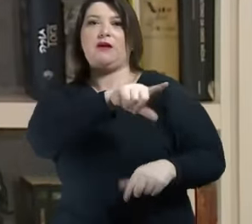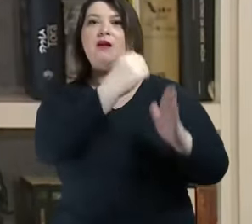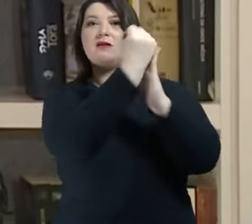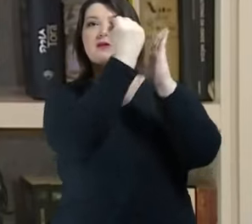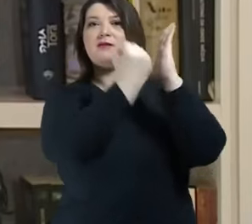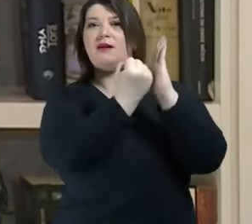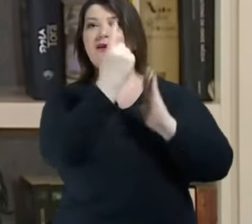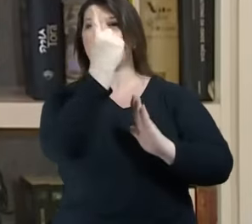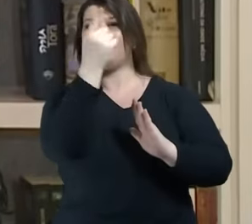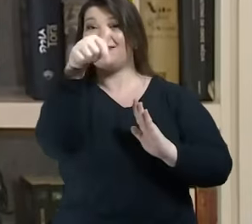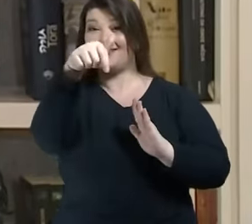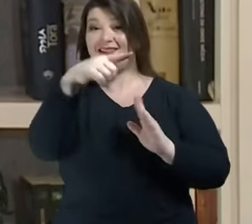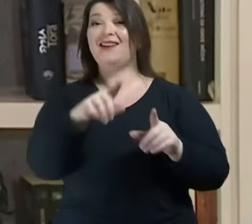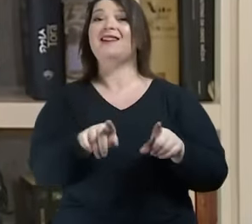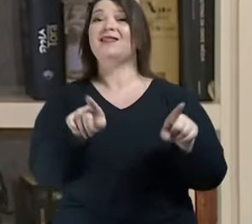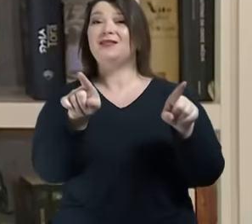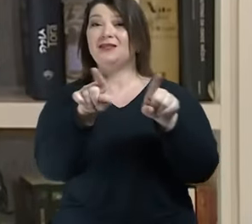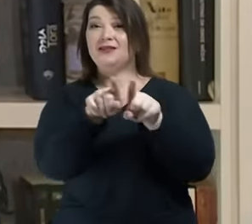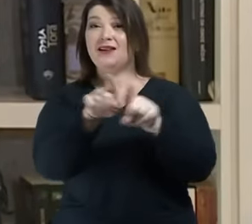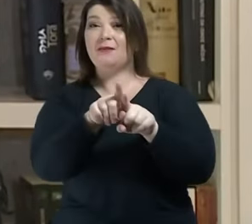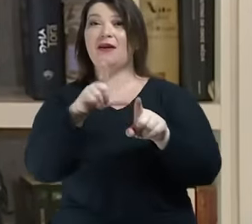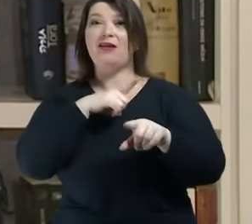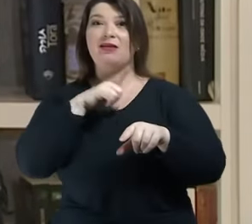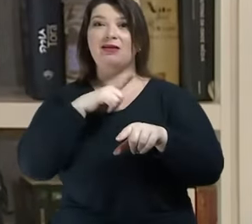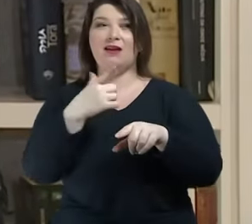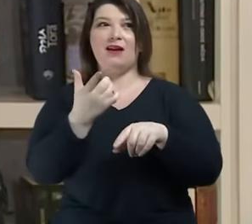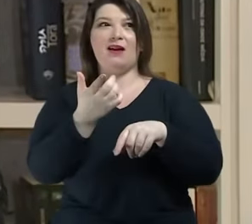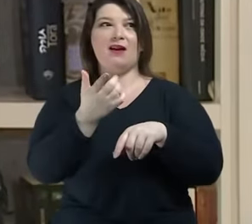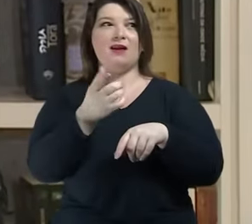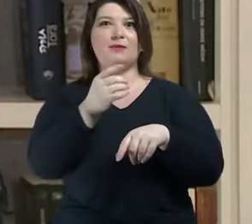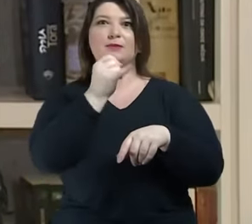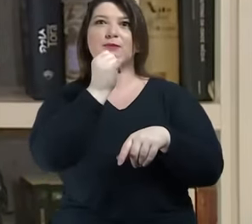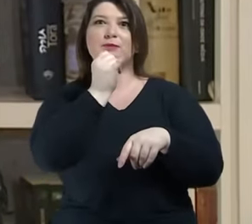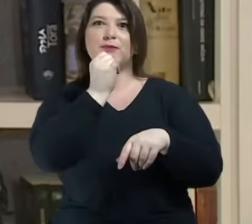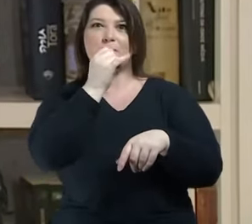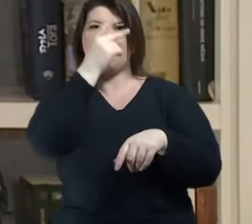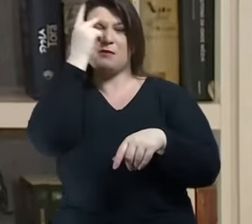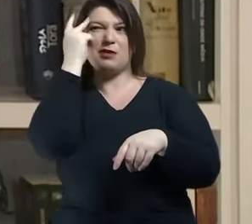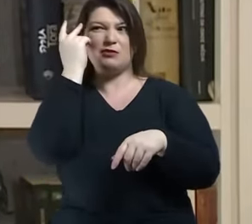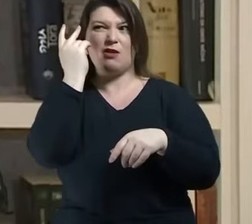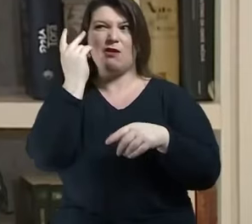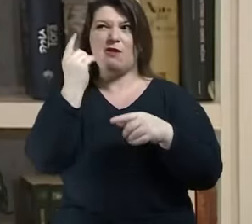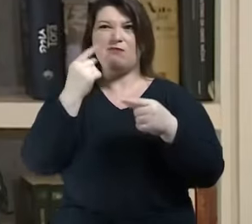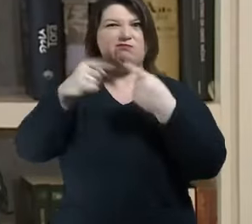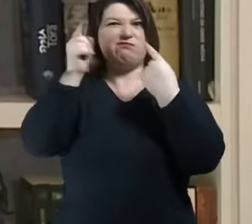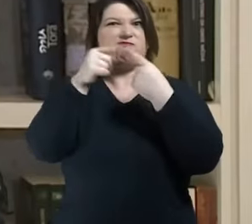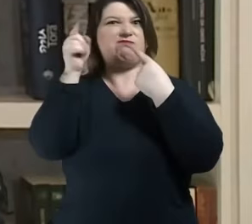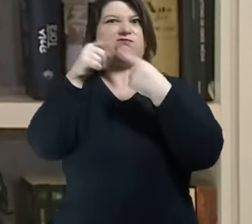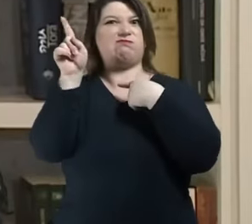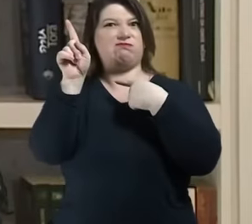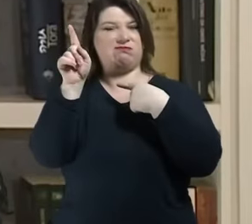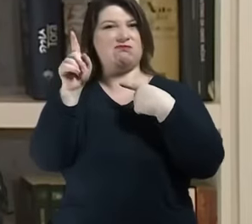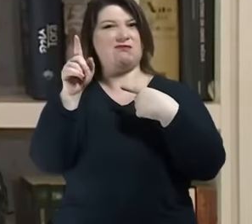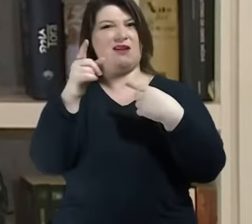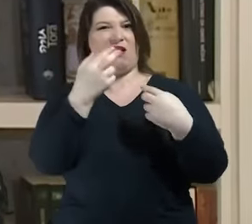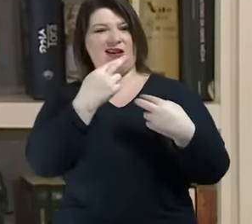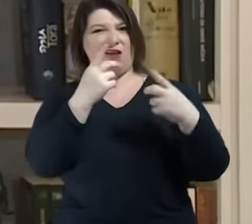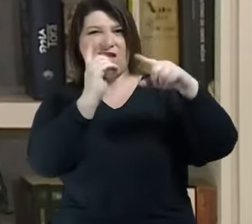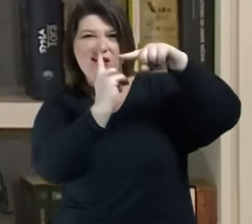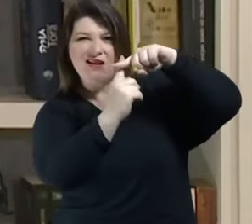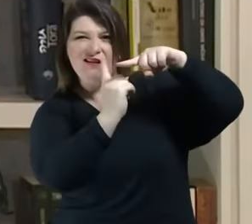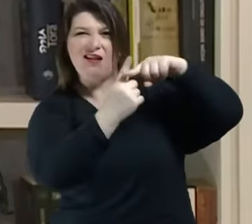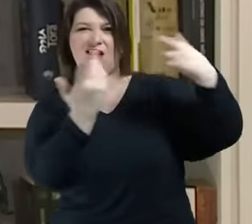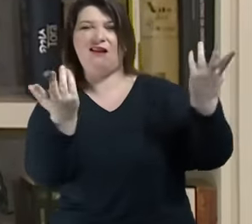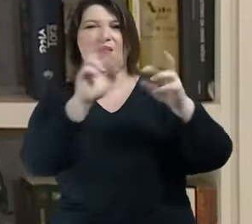intolerâncias de Estado e de igrejas, eu tenho que avançar sem revelar de fato quem eu sou. Nós